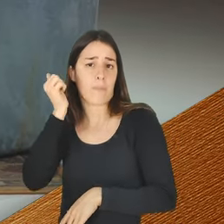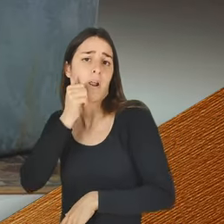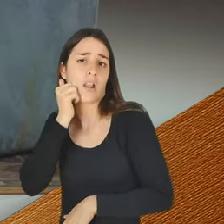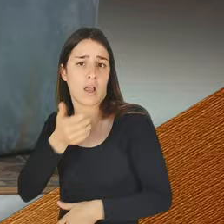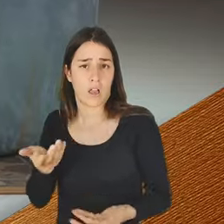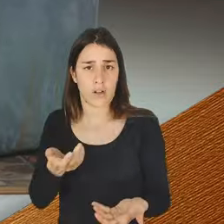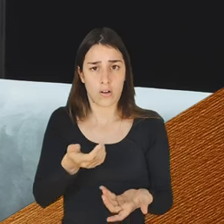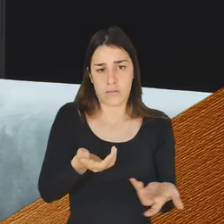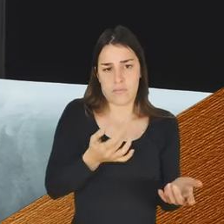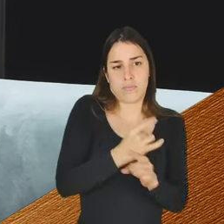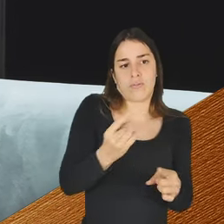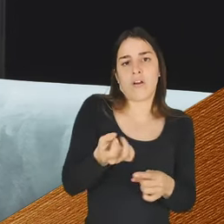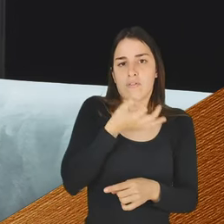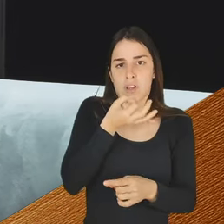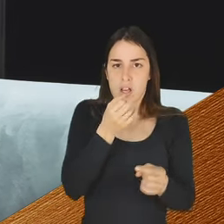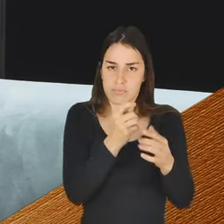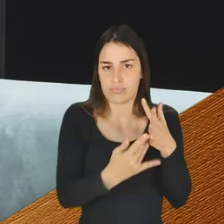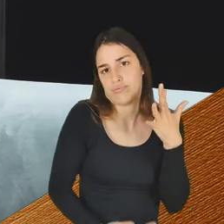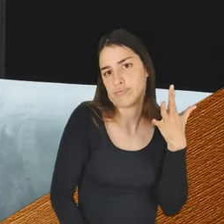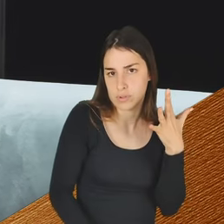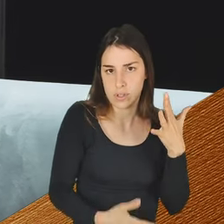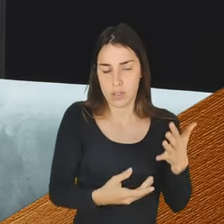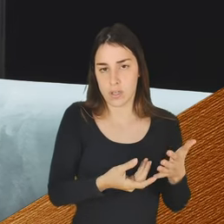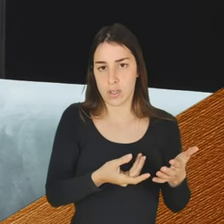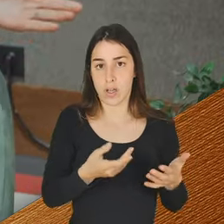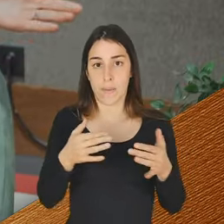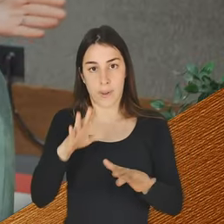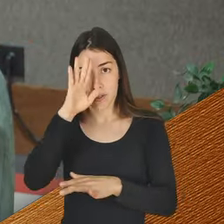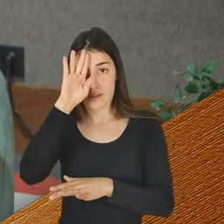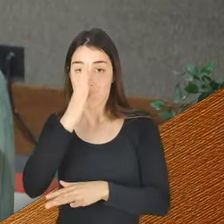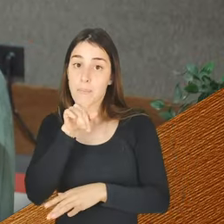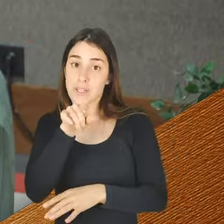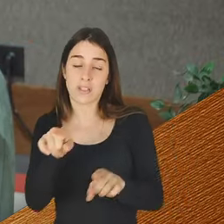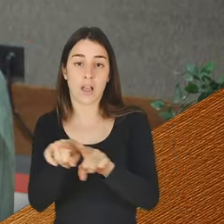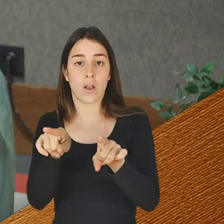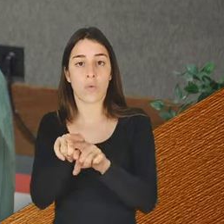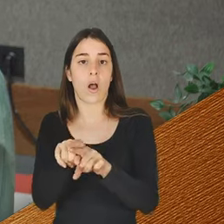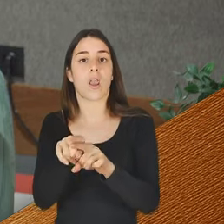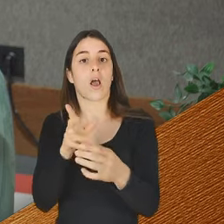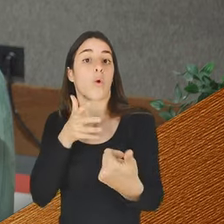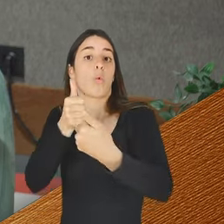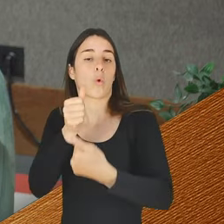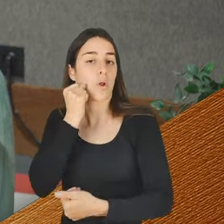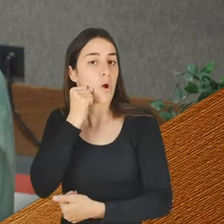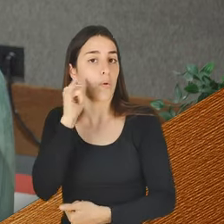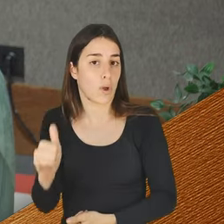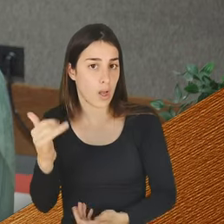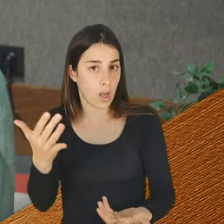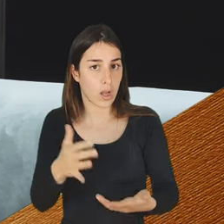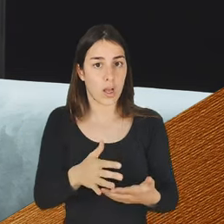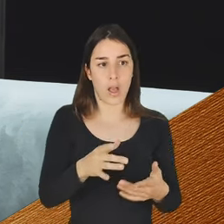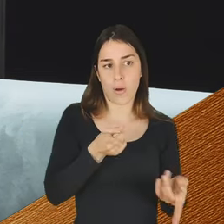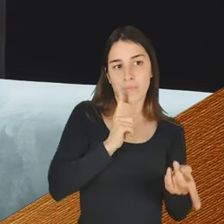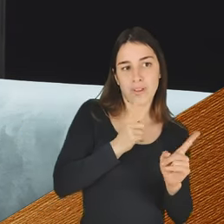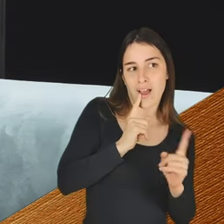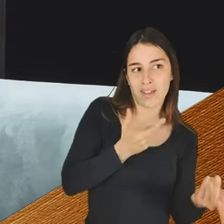Acho que fica um bocado estranho. Mas sabe que isso já é uma forma simulada de homofobia. Não é homofobia. uma piada. Não sei se estás a par desse conceito.